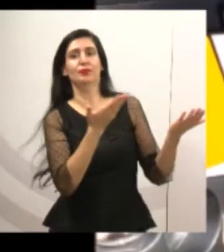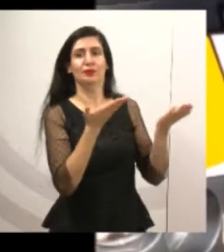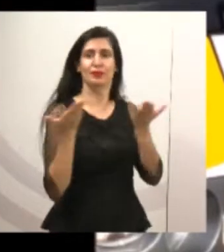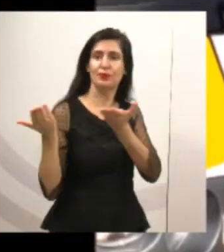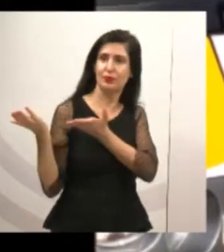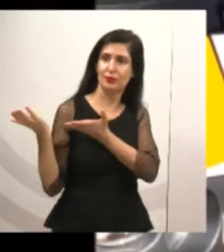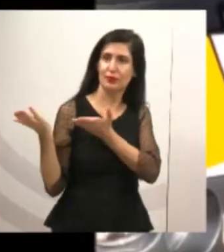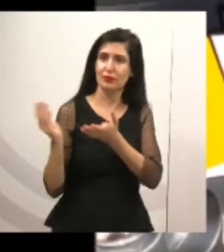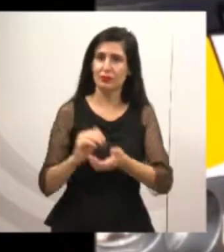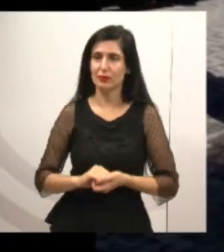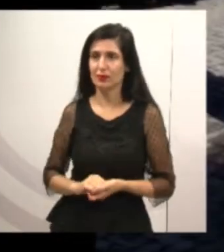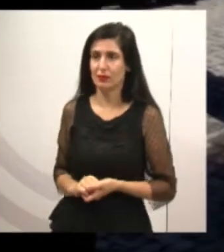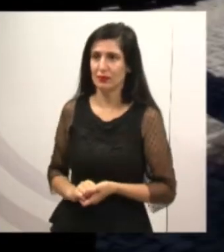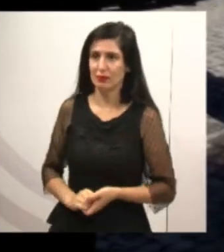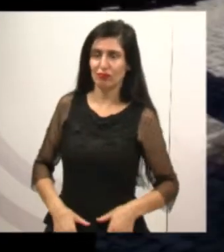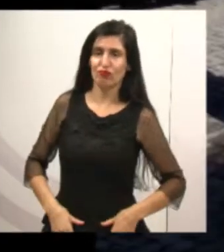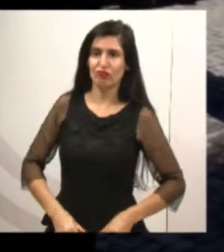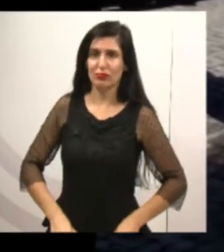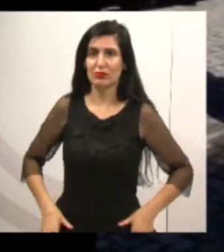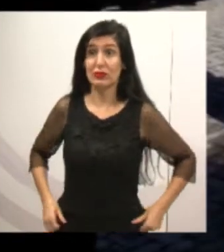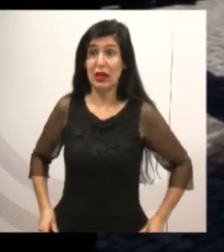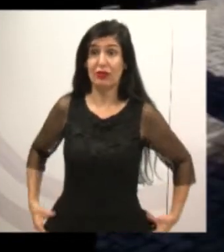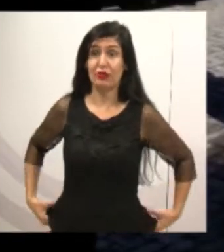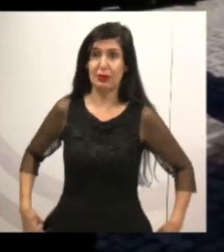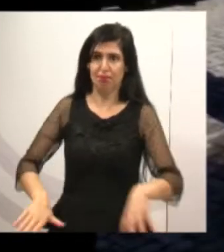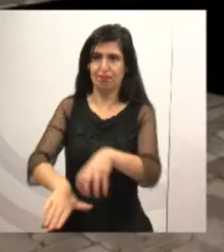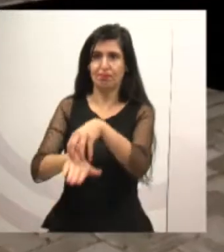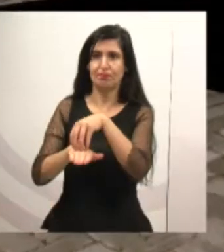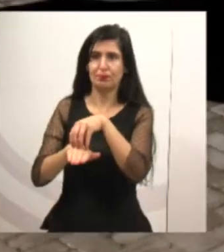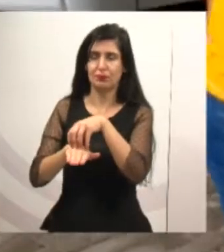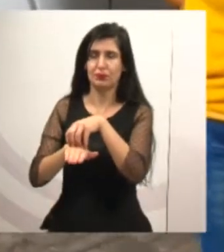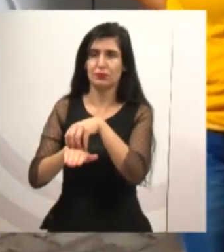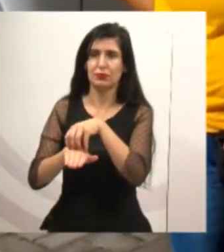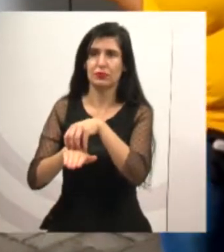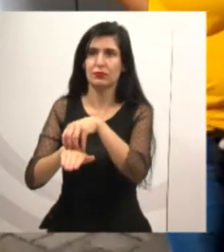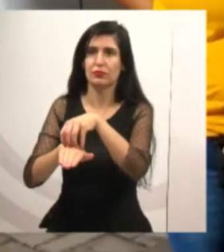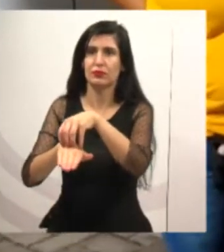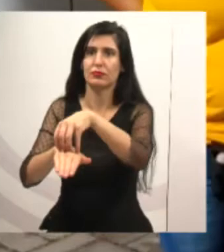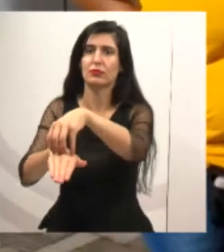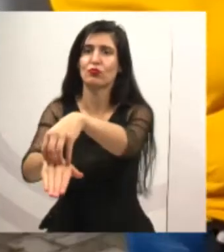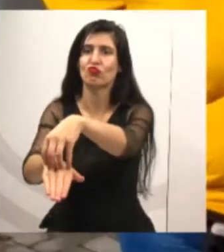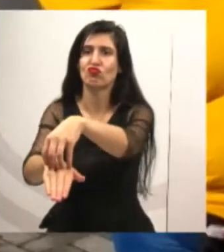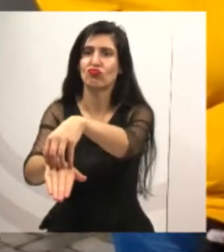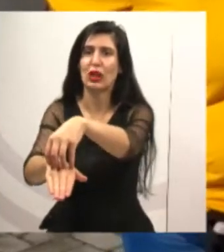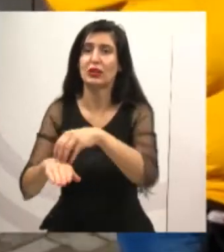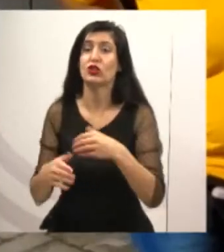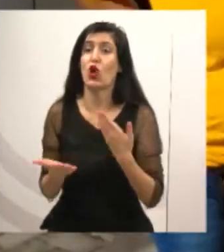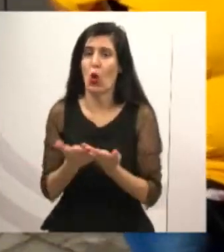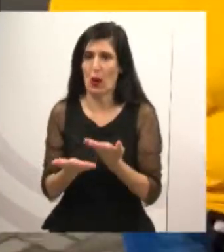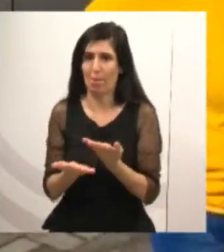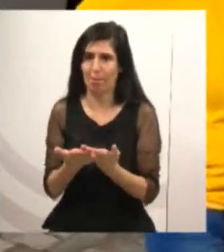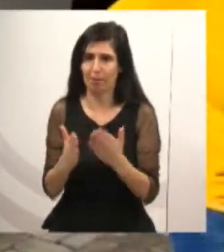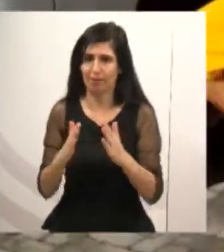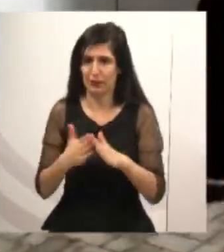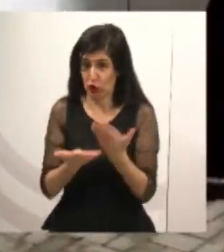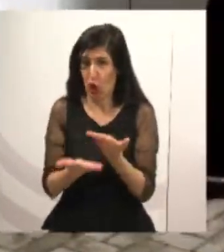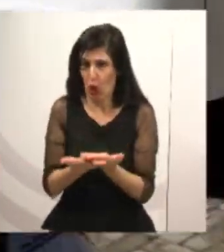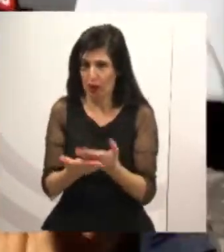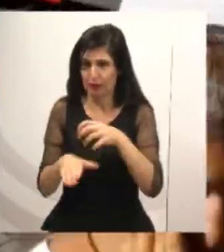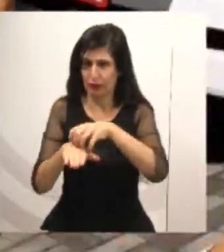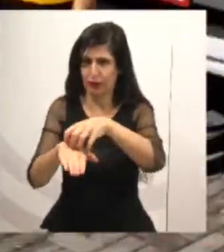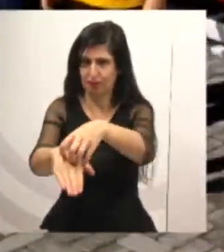micro-ônibus escolares. Jacaraí nunca teve uma estrutura